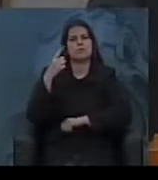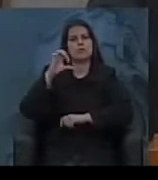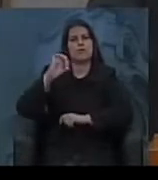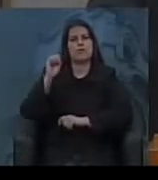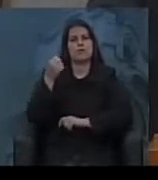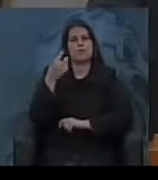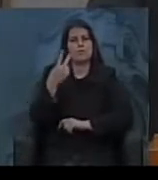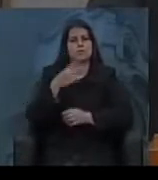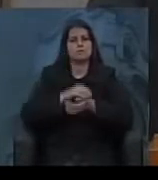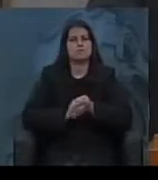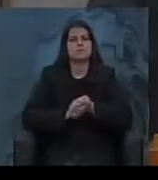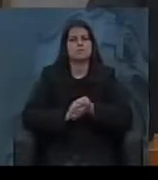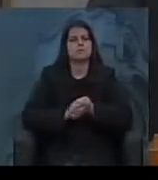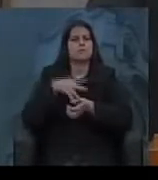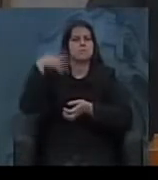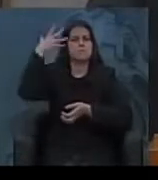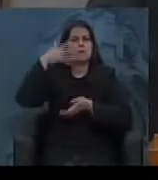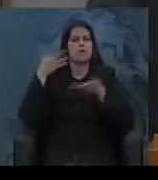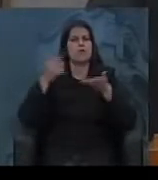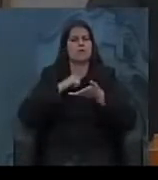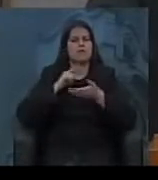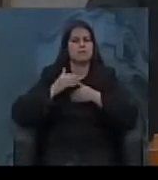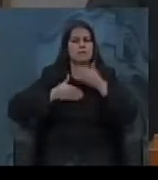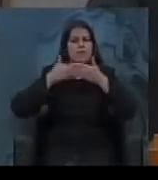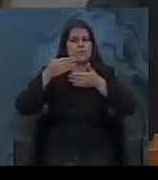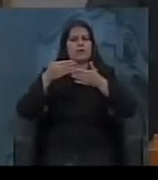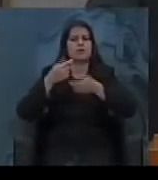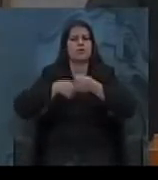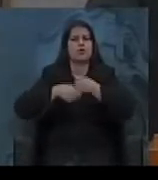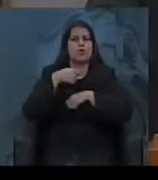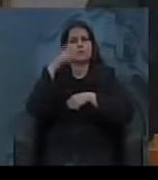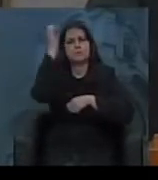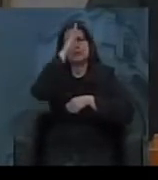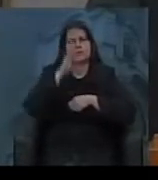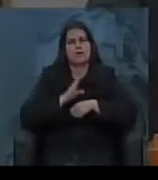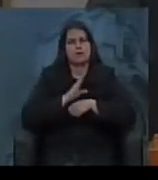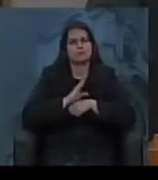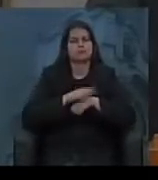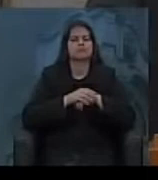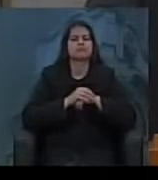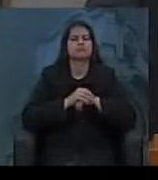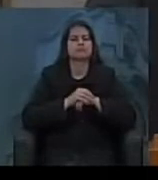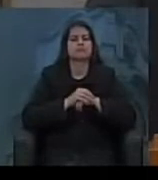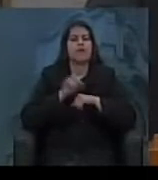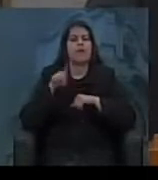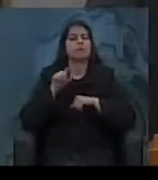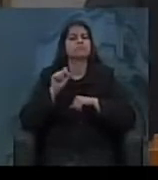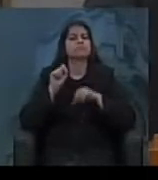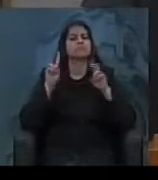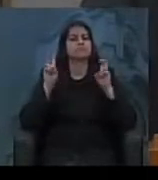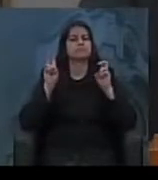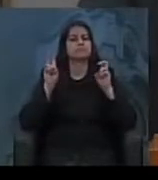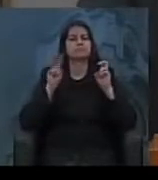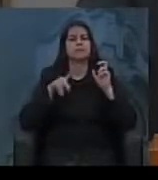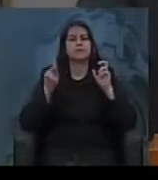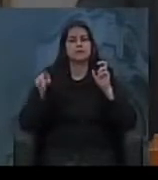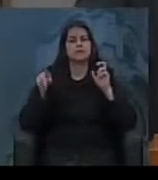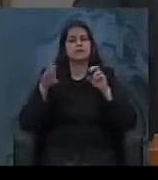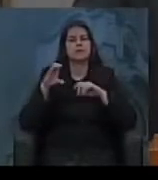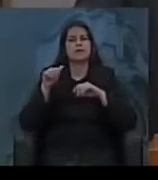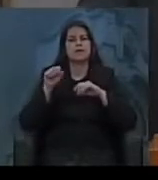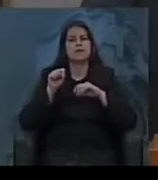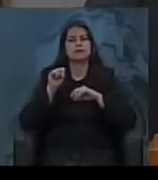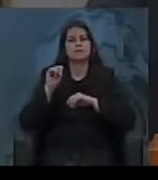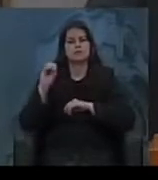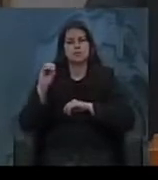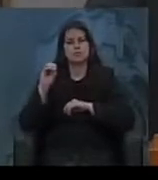A palestra Desenvolvimento Econômico Brasileiro na era Vargas será ministrada pelo professor doutor Cássio